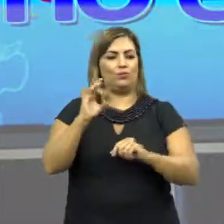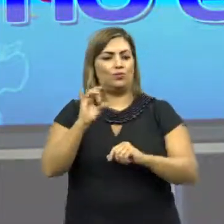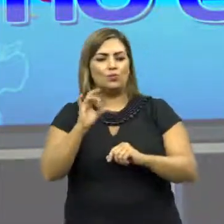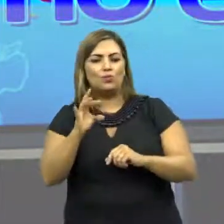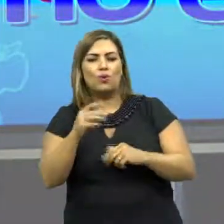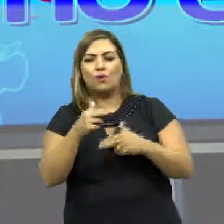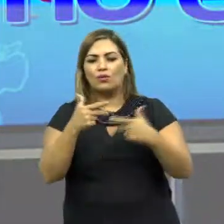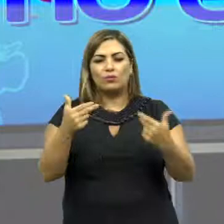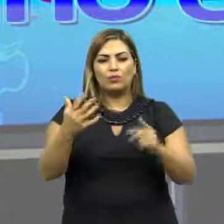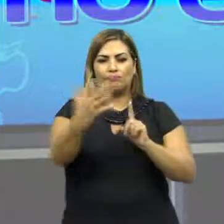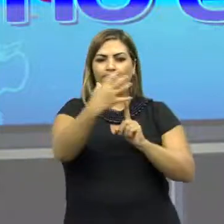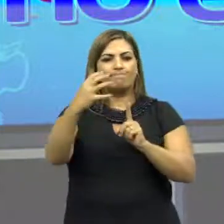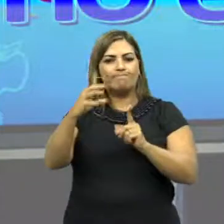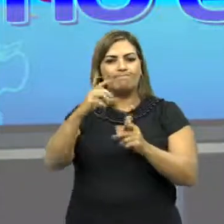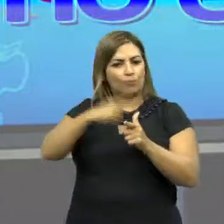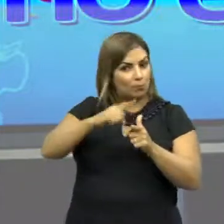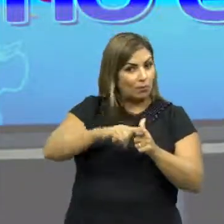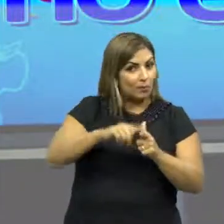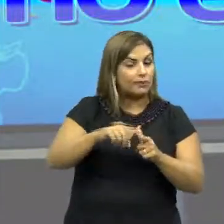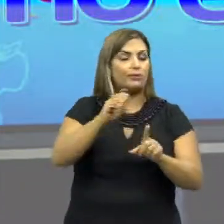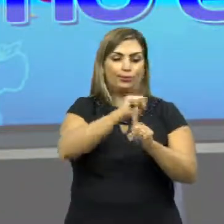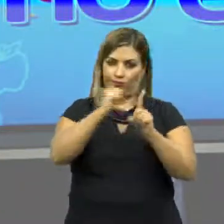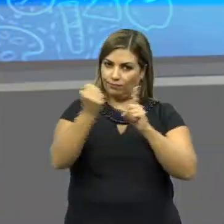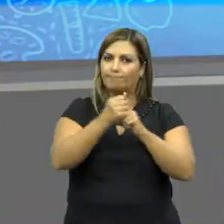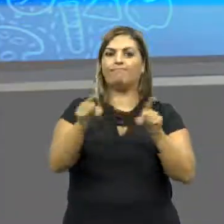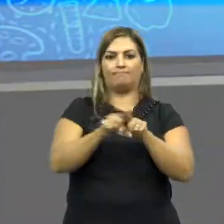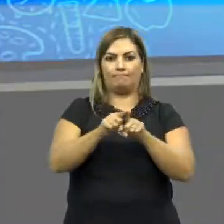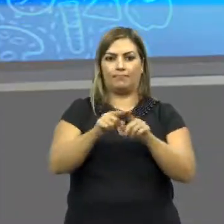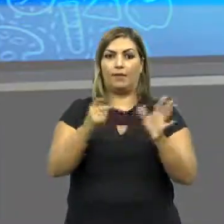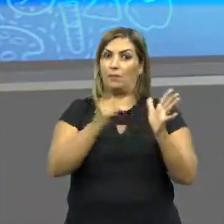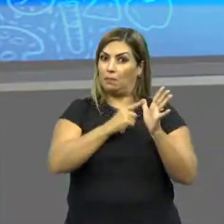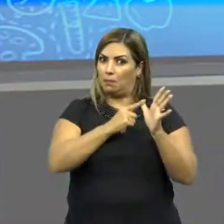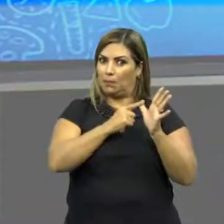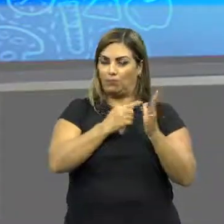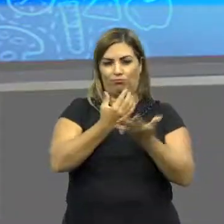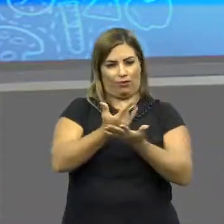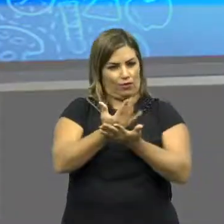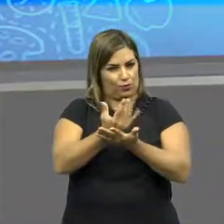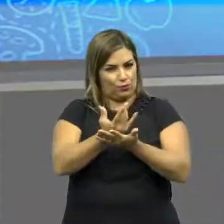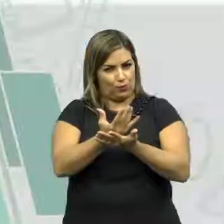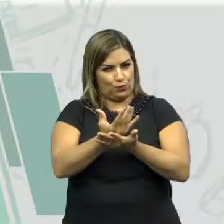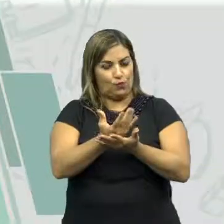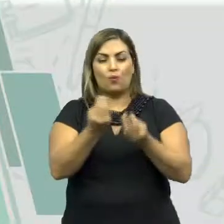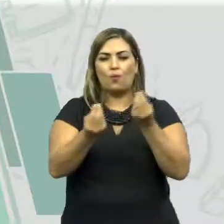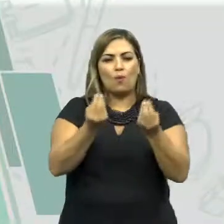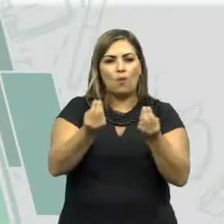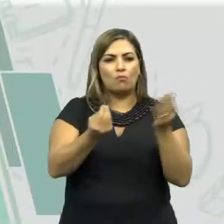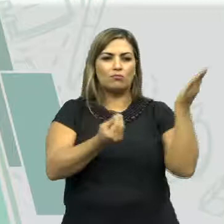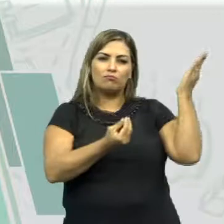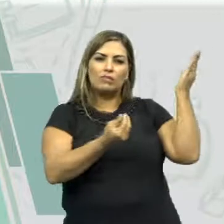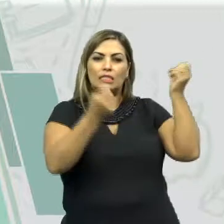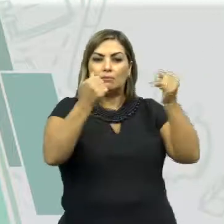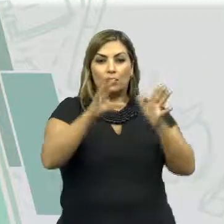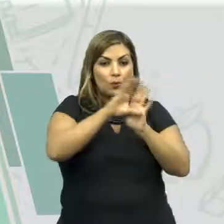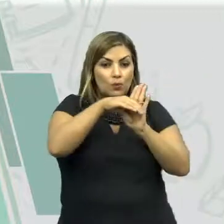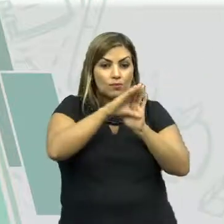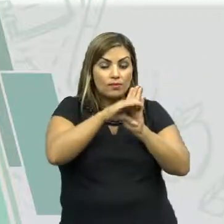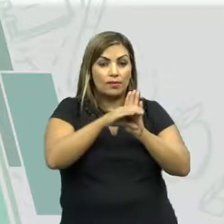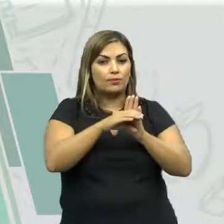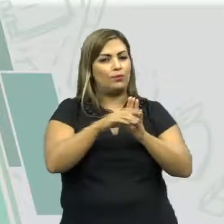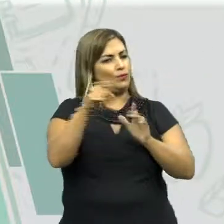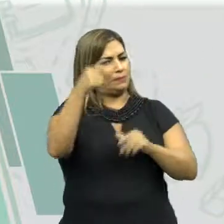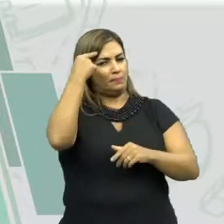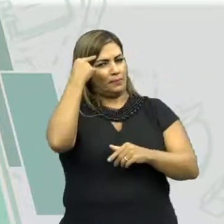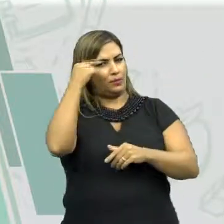somente a ocorrência desses impactos, como toda a sociedade. Primeiro assunto, efeito estufa. Então, para falar dele, ao contrário do que